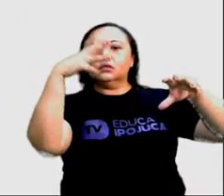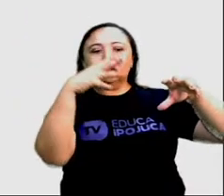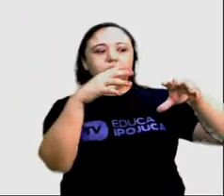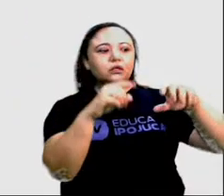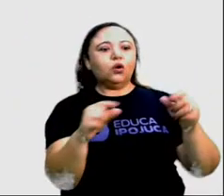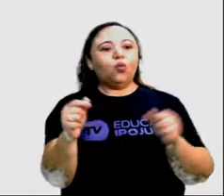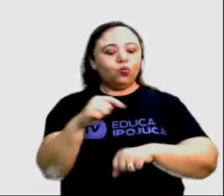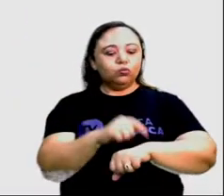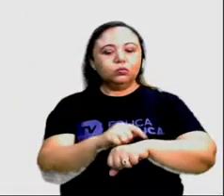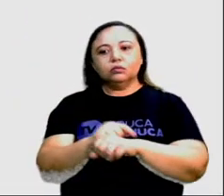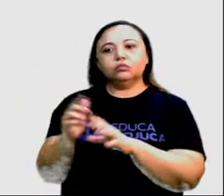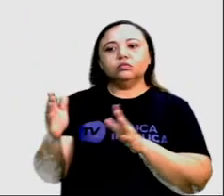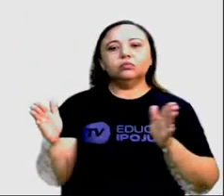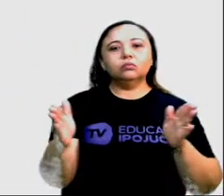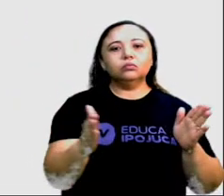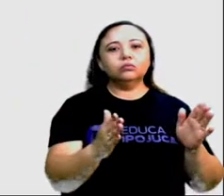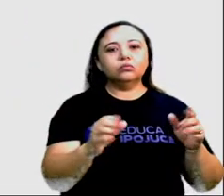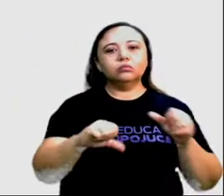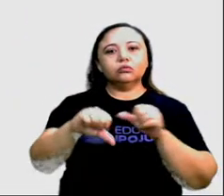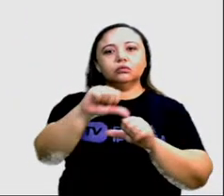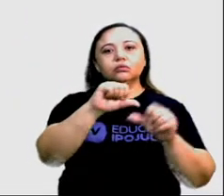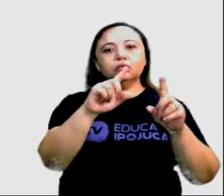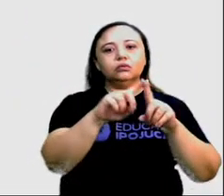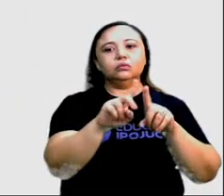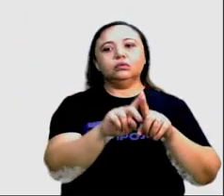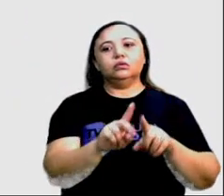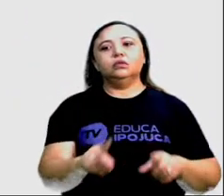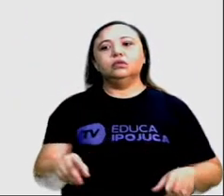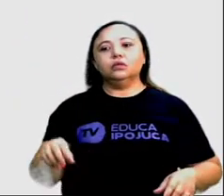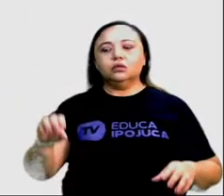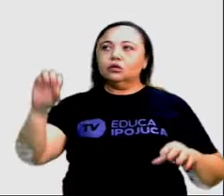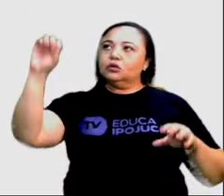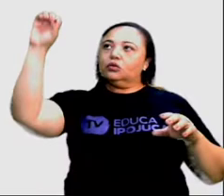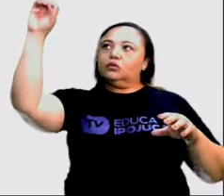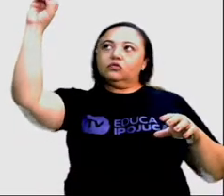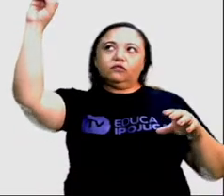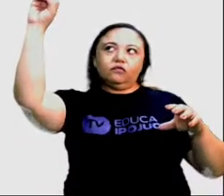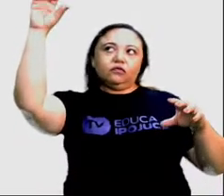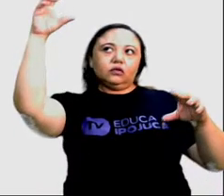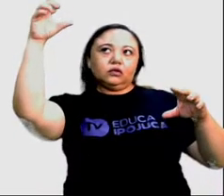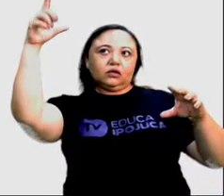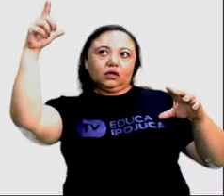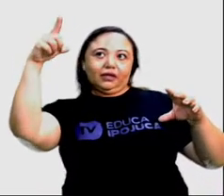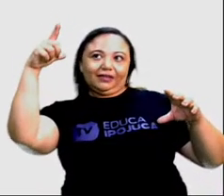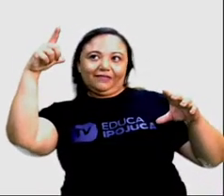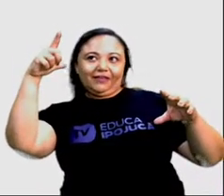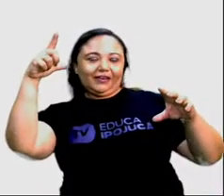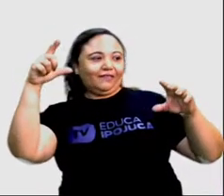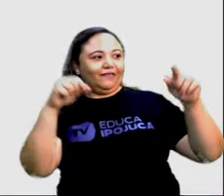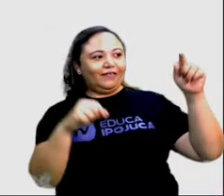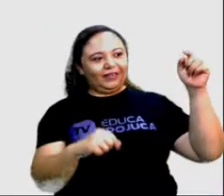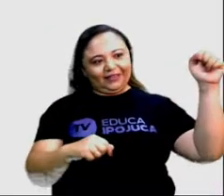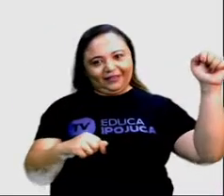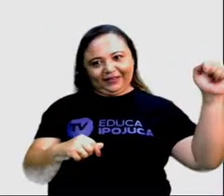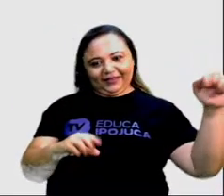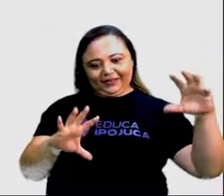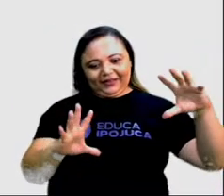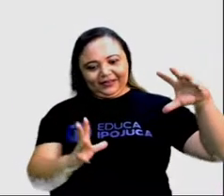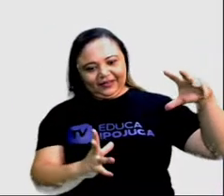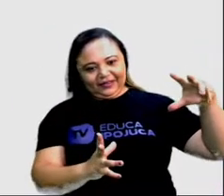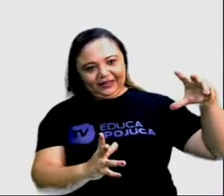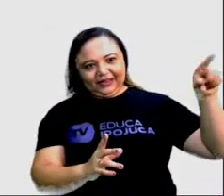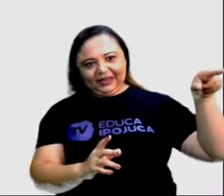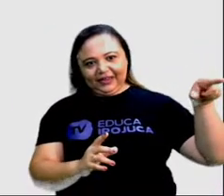aqui, né? Sempre quando de um lado é verão, outro lado vai ser inverno, porque é as estações